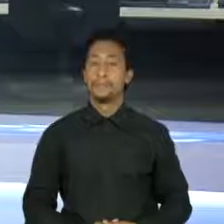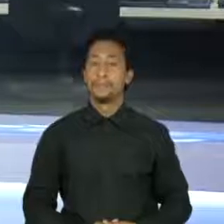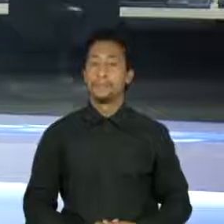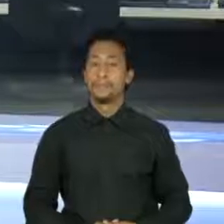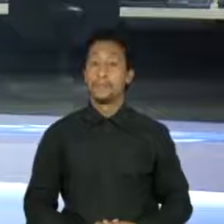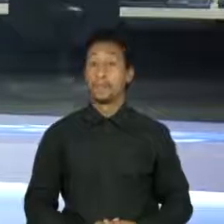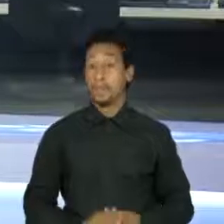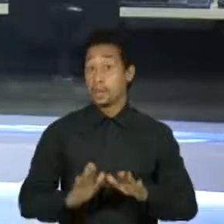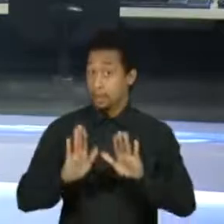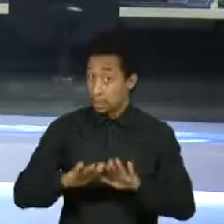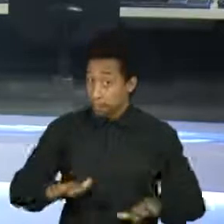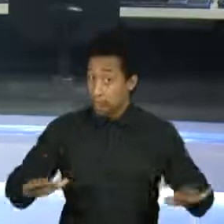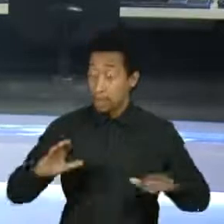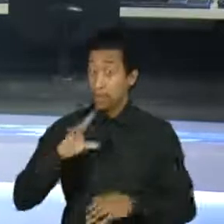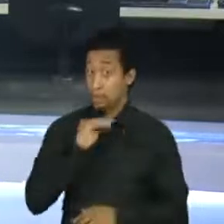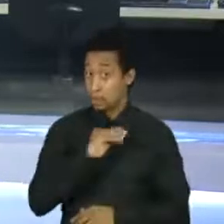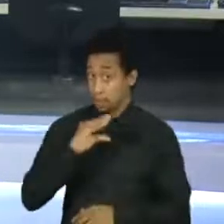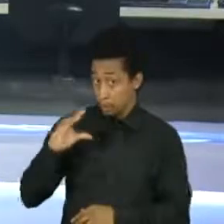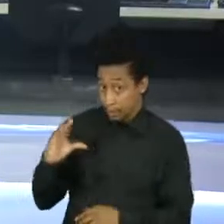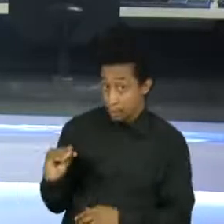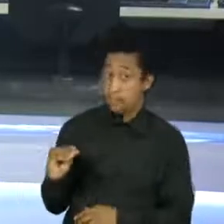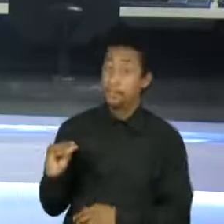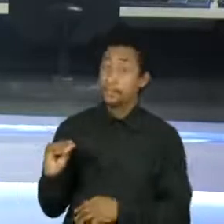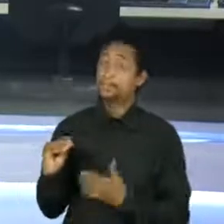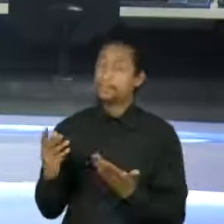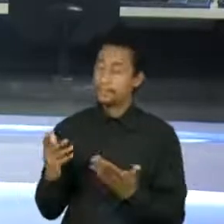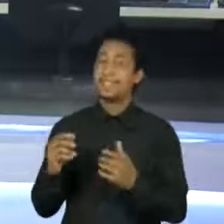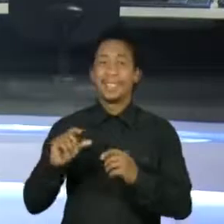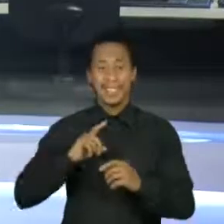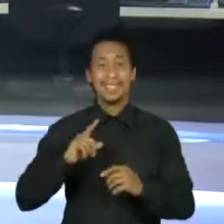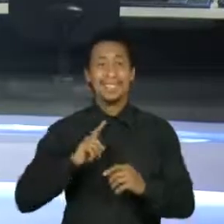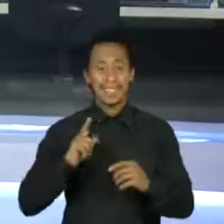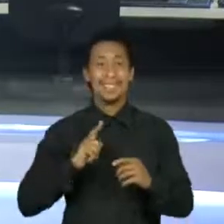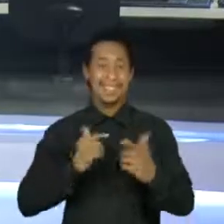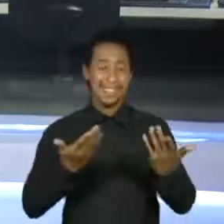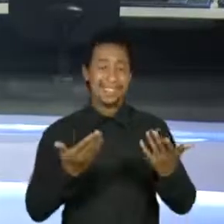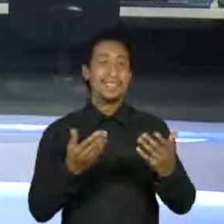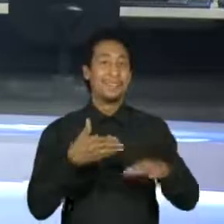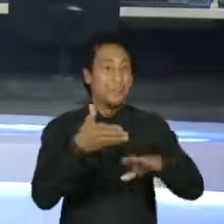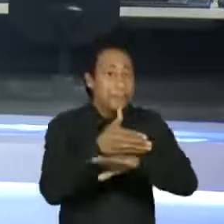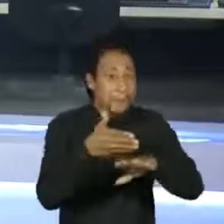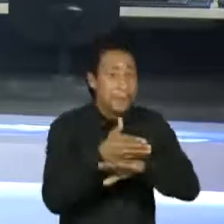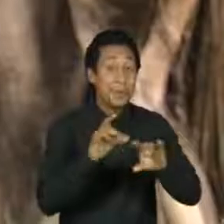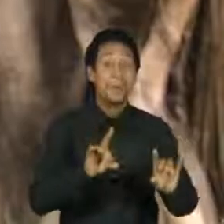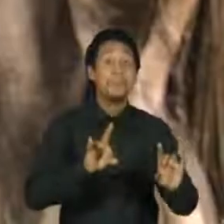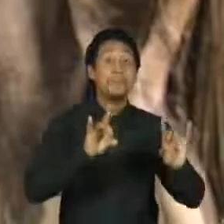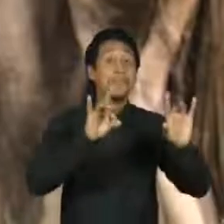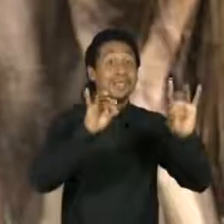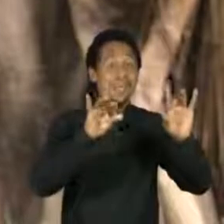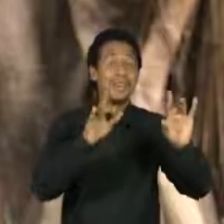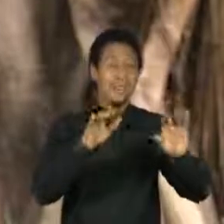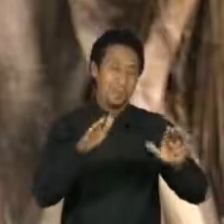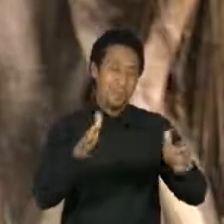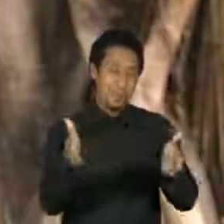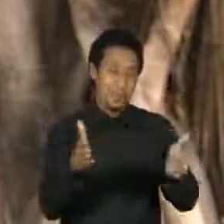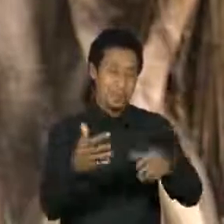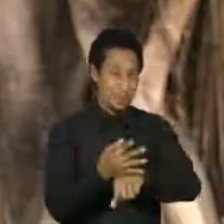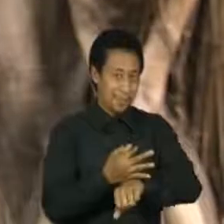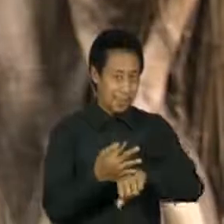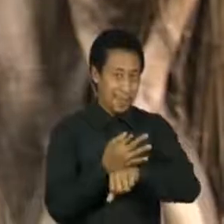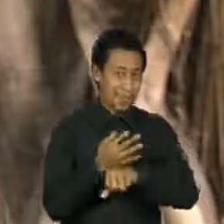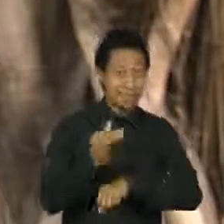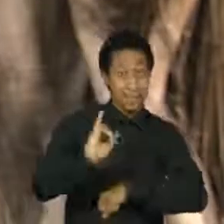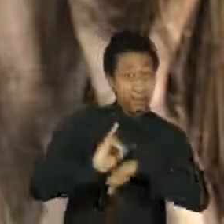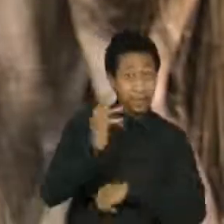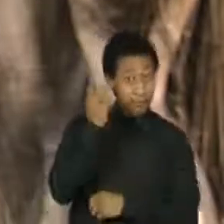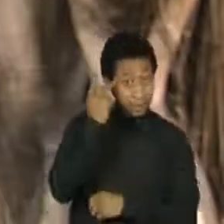Crianças e adolescentes têm uma programação especial para as férias na capital paulista. De hoje até